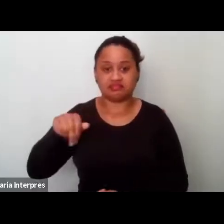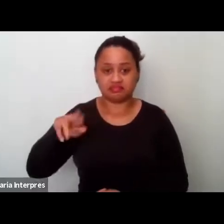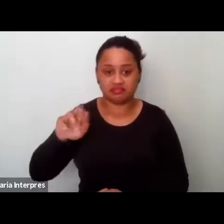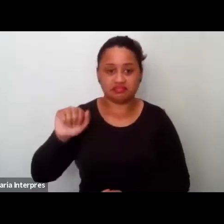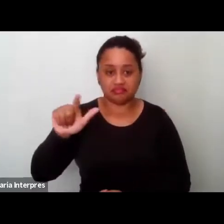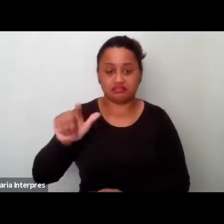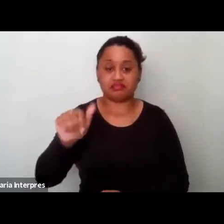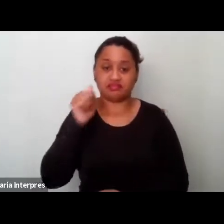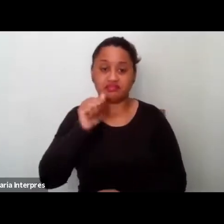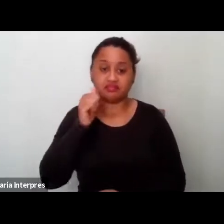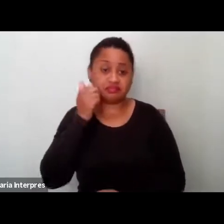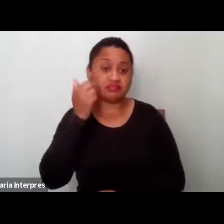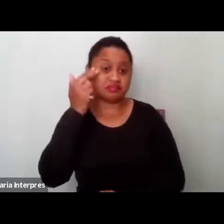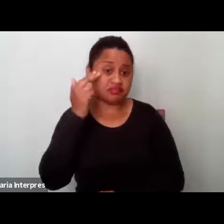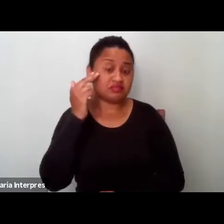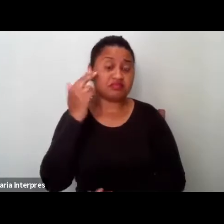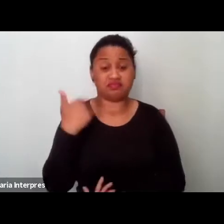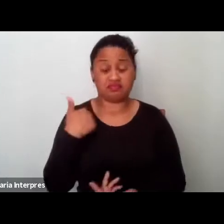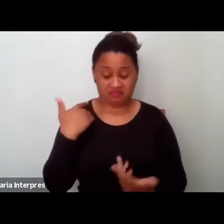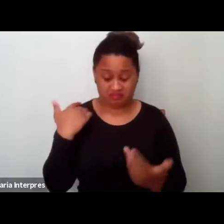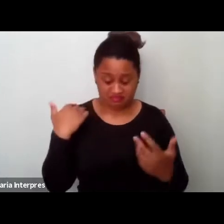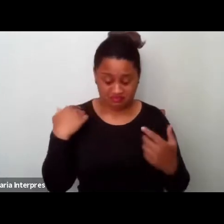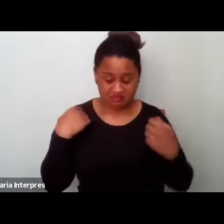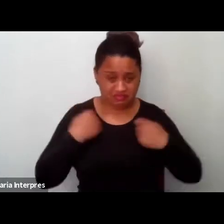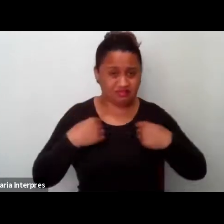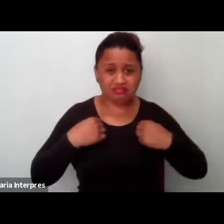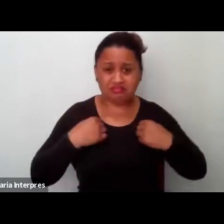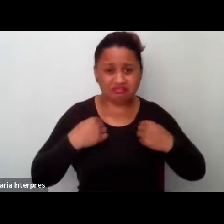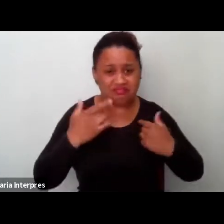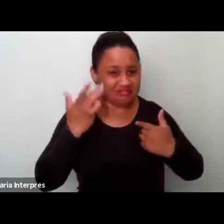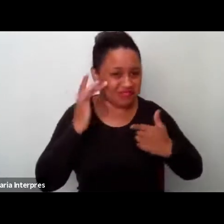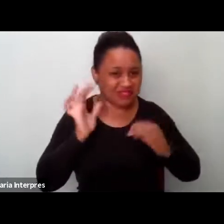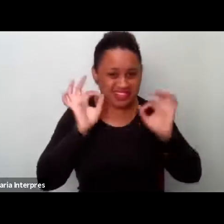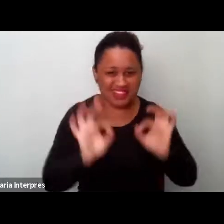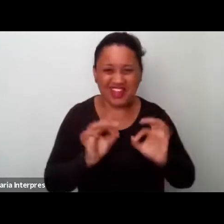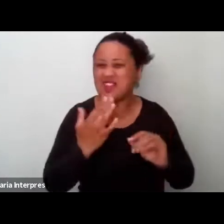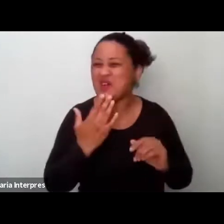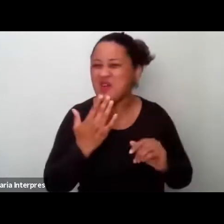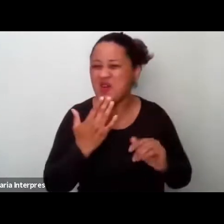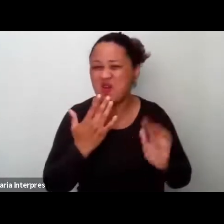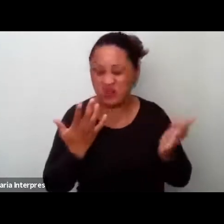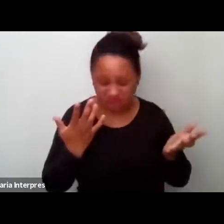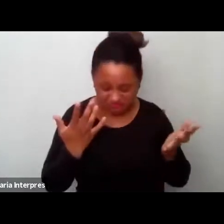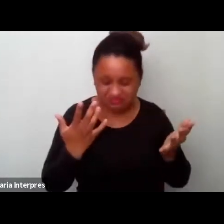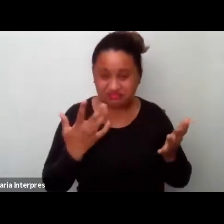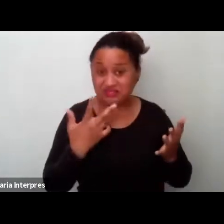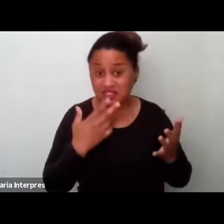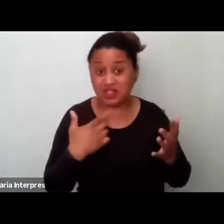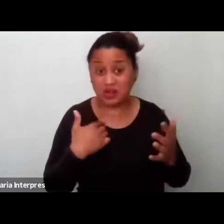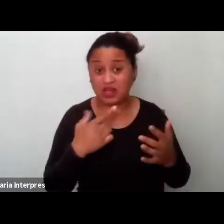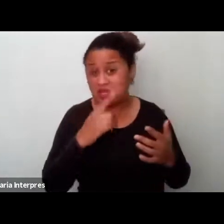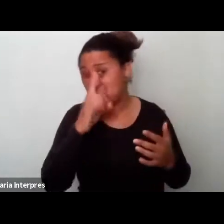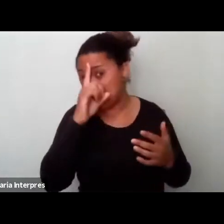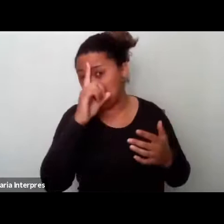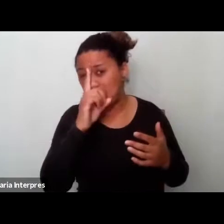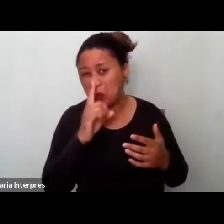roupa que eu acho que não sei dizer qual é a cor, né? É um amarelo queimado.